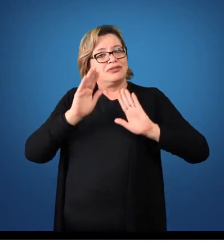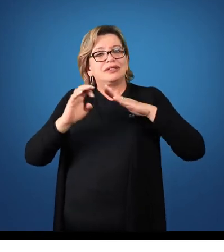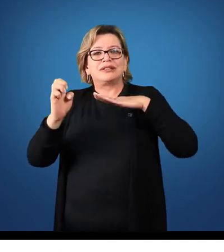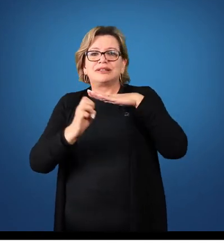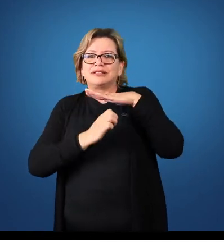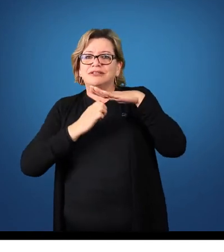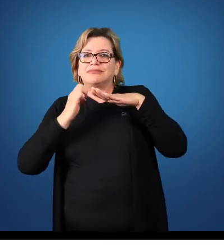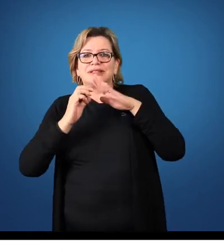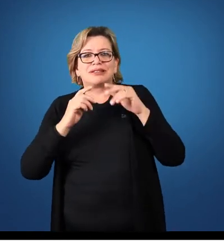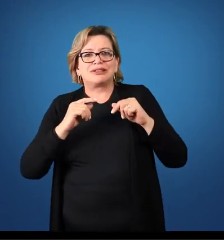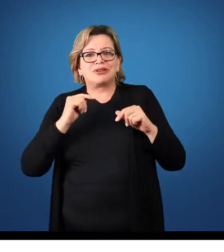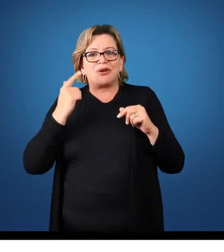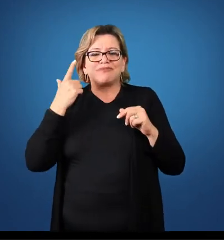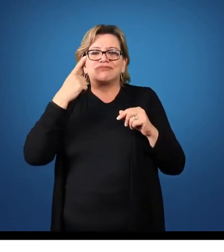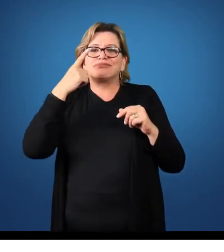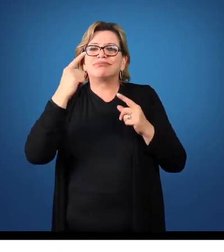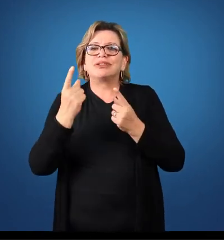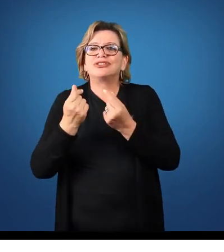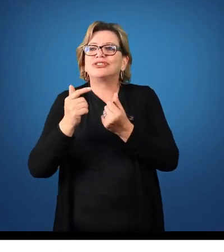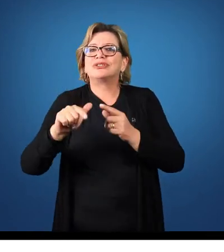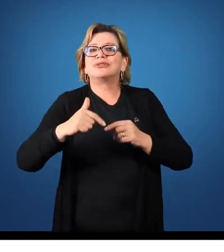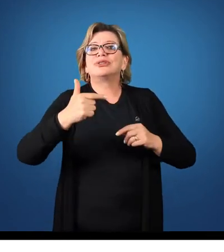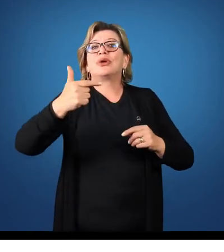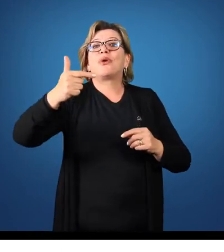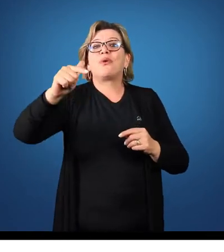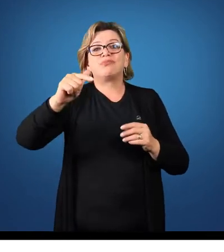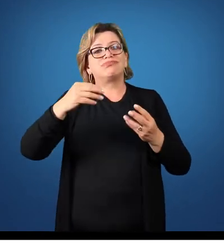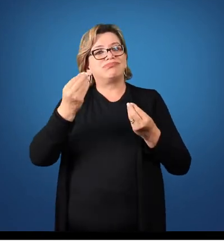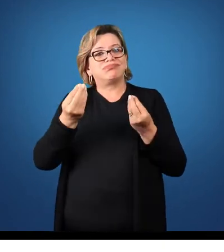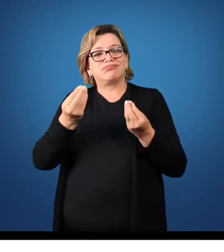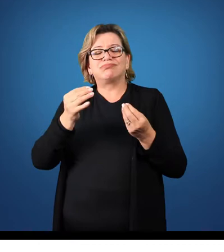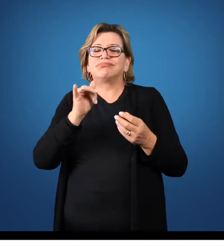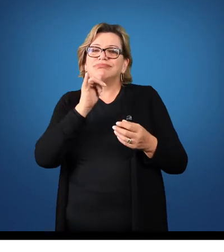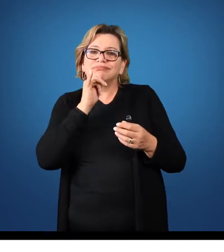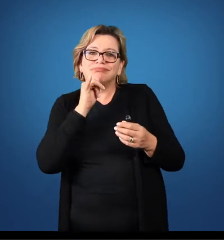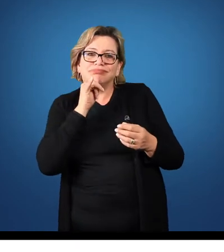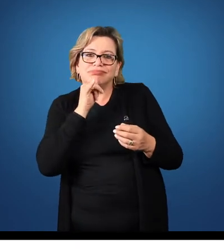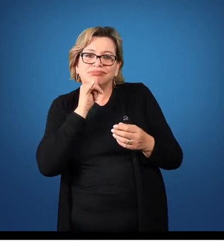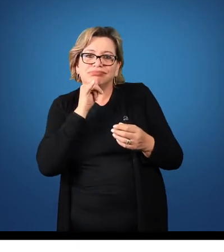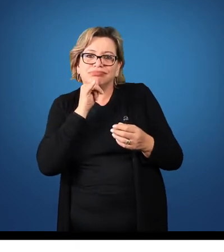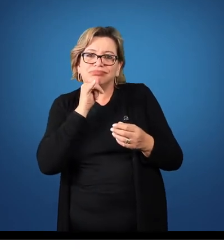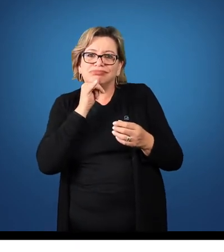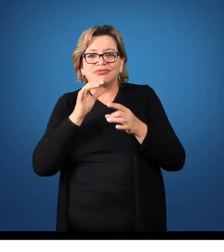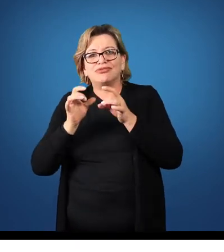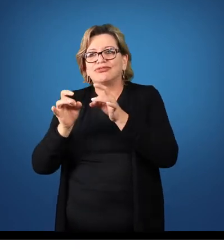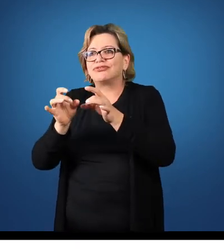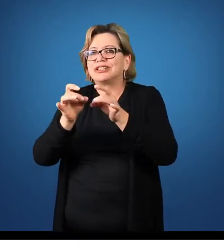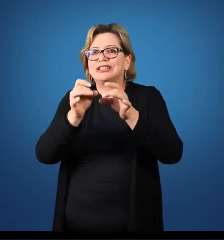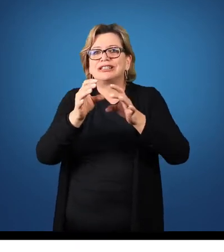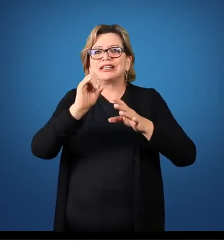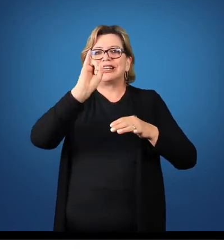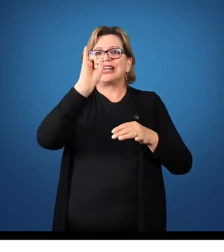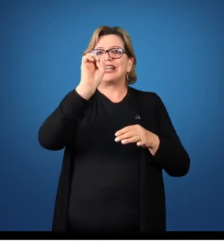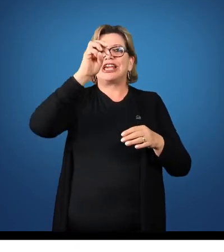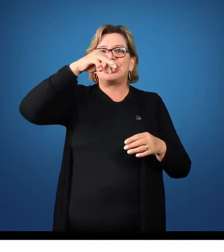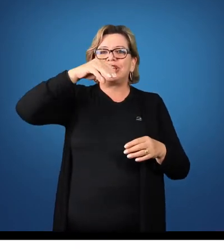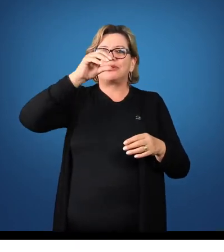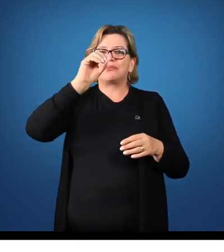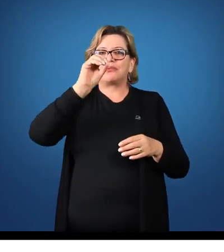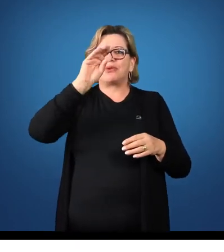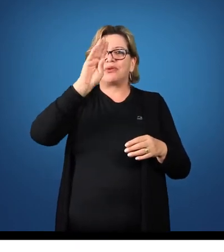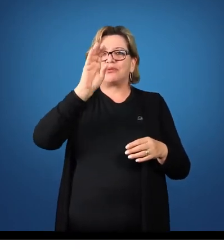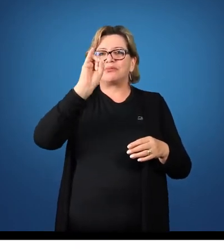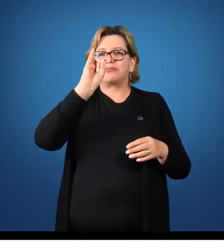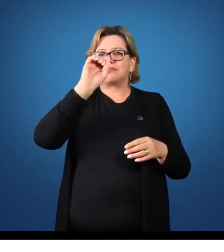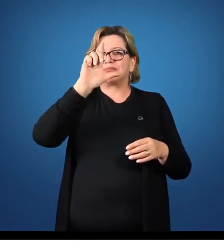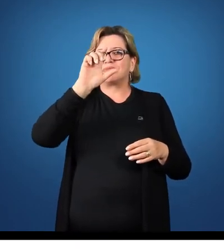conseguir recursos oriundos de outras coisas, por exemplo, de vendas dos seus imobilizados, vender